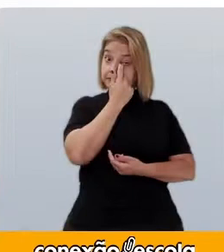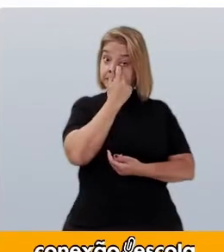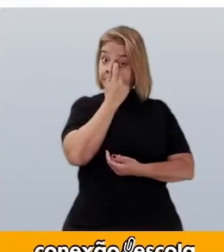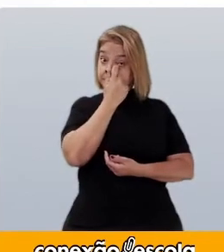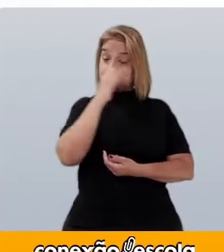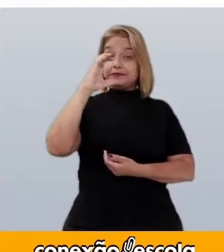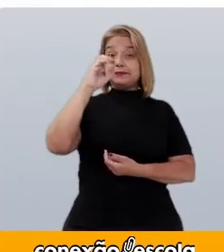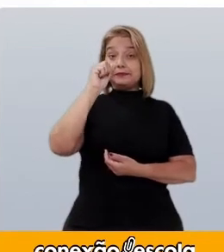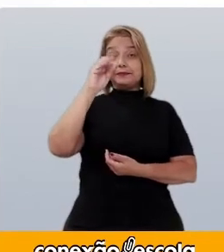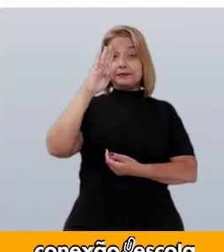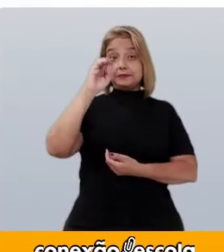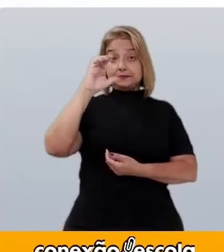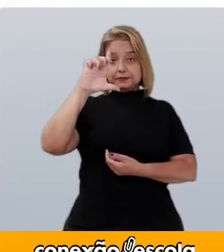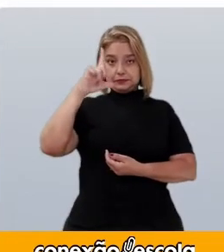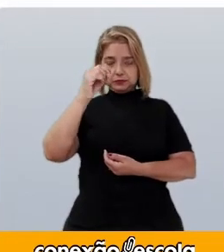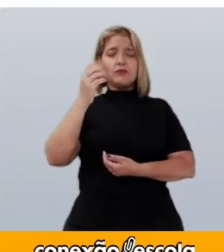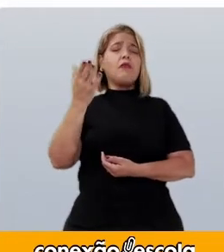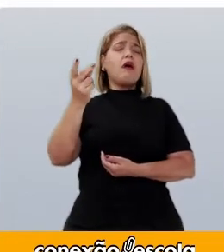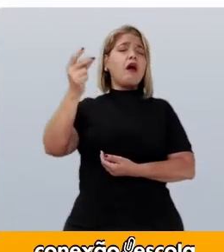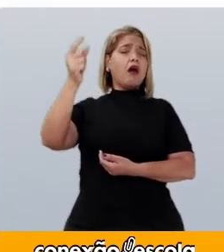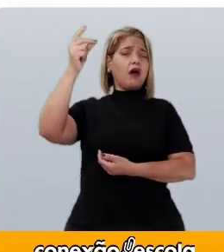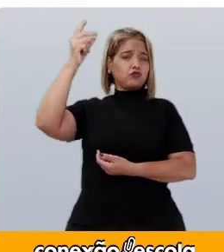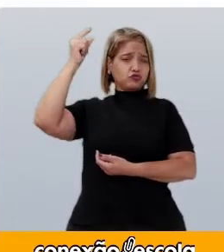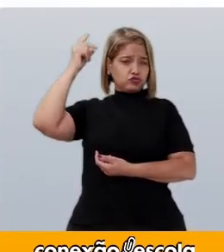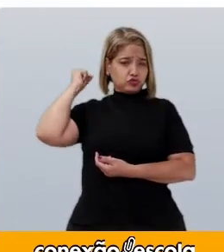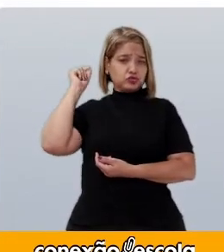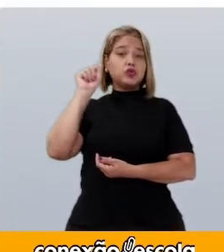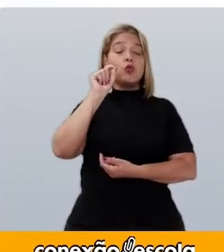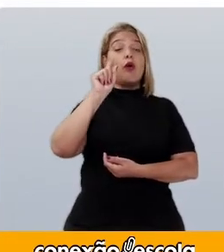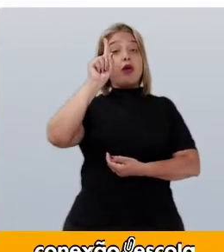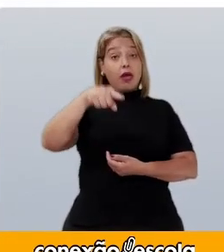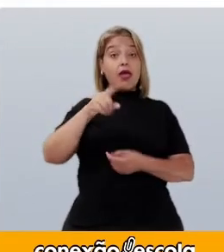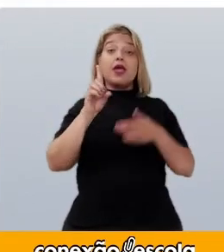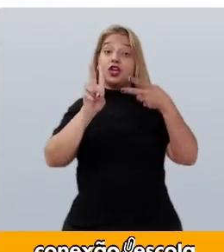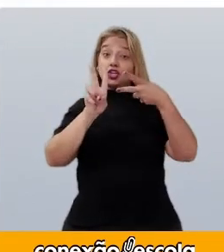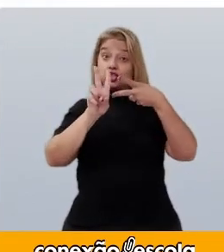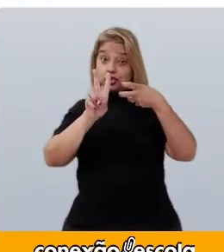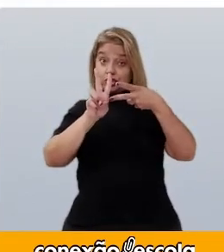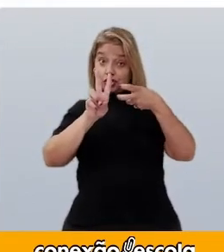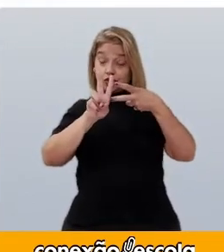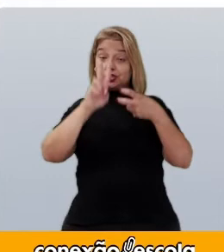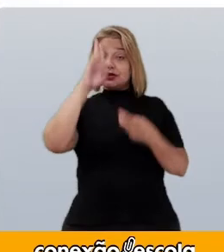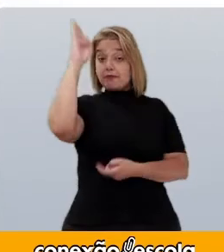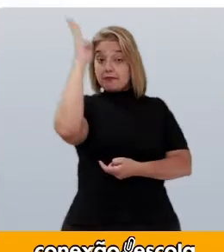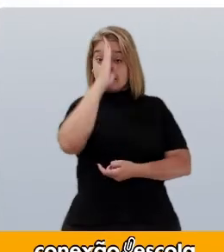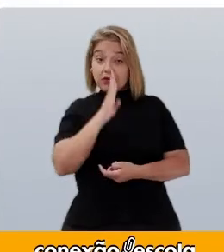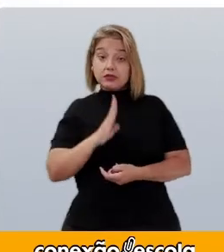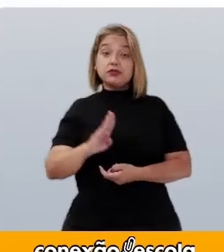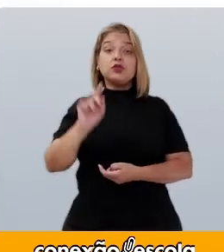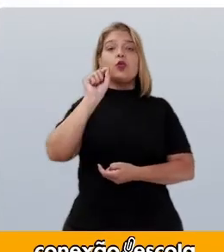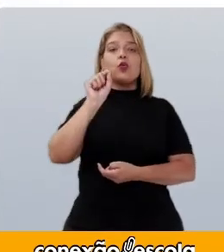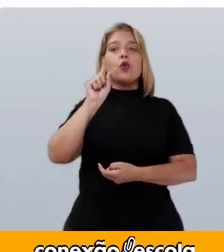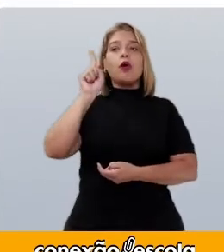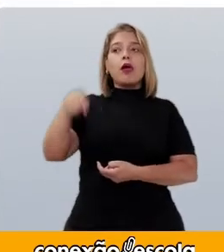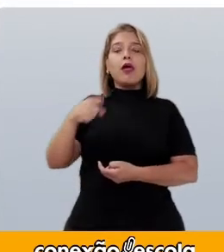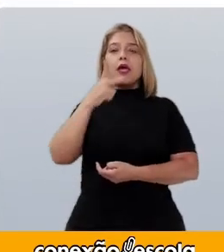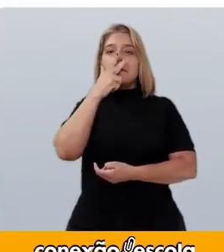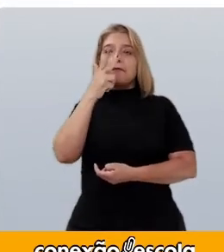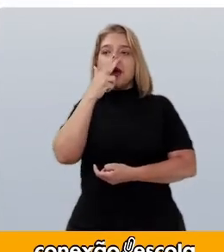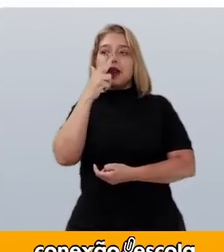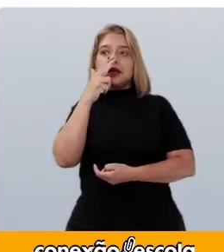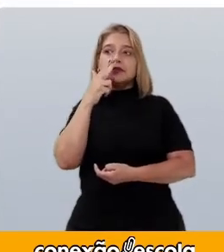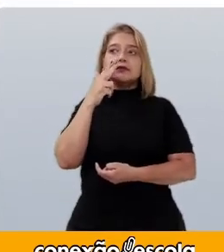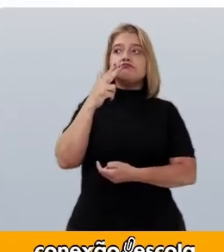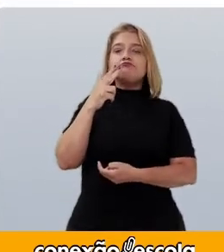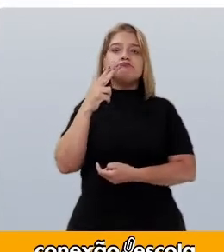caboclo Antigamente, era indígena brasileiro considerado selvagem que